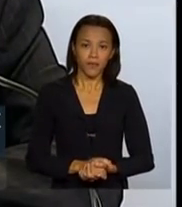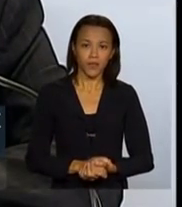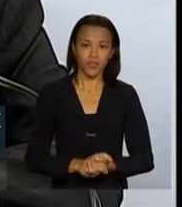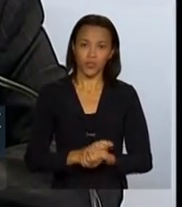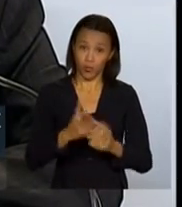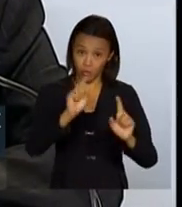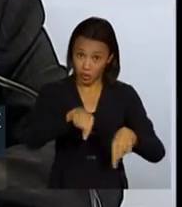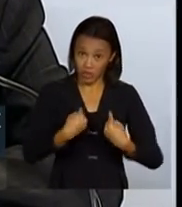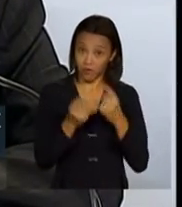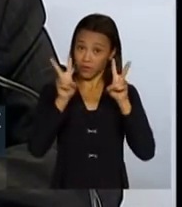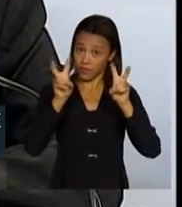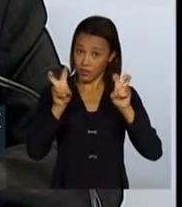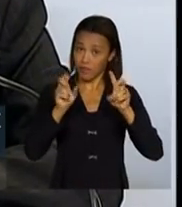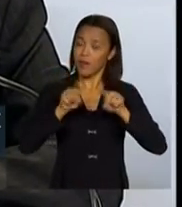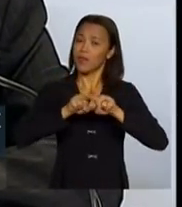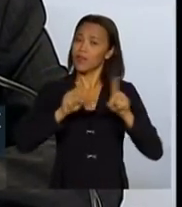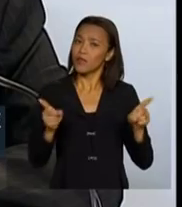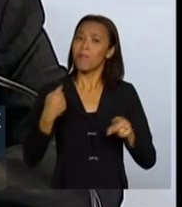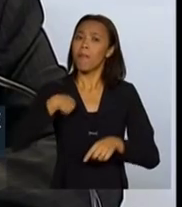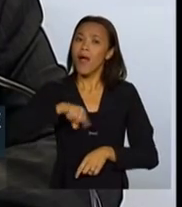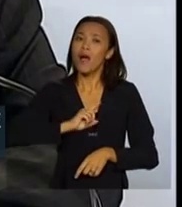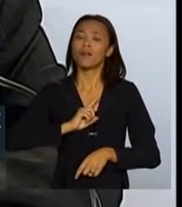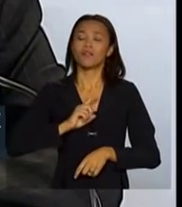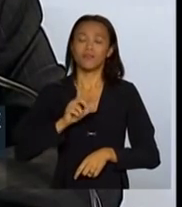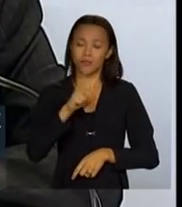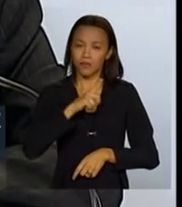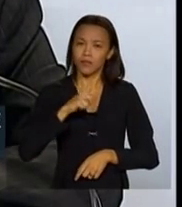desafios dessa temática, mas que a gente tem, efetivamente,